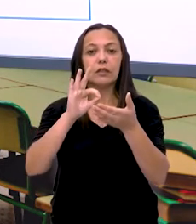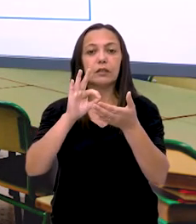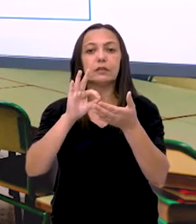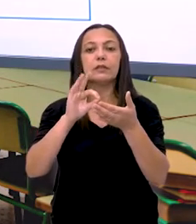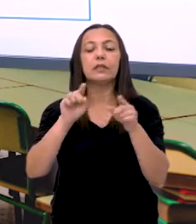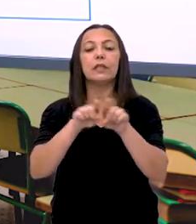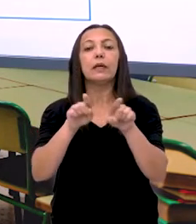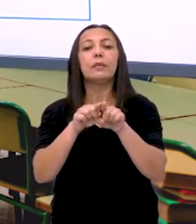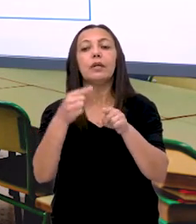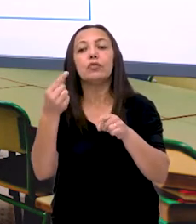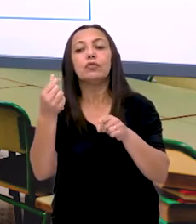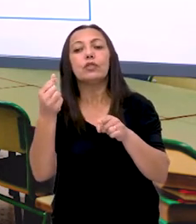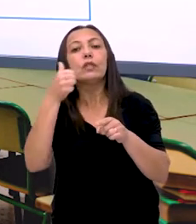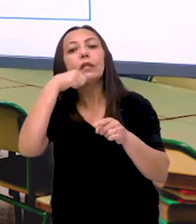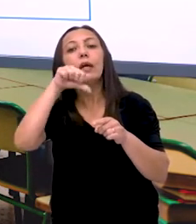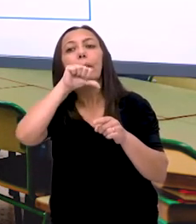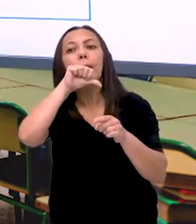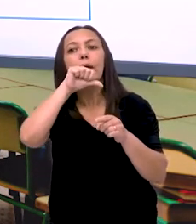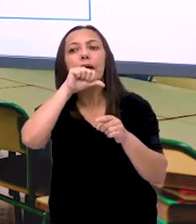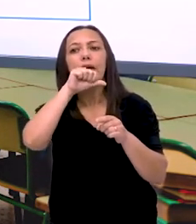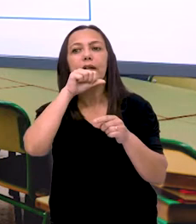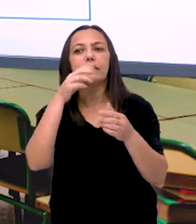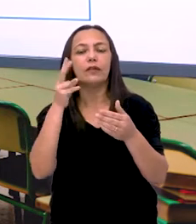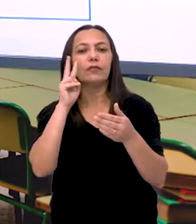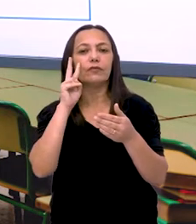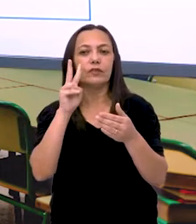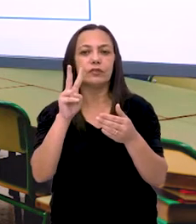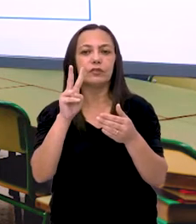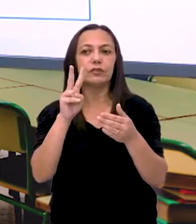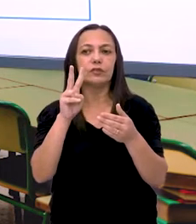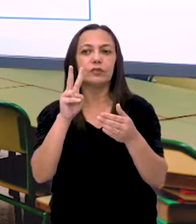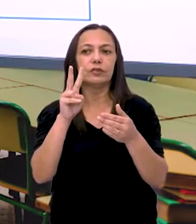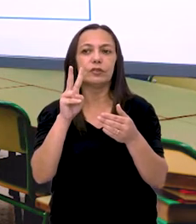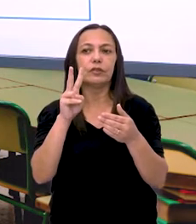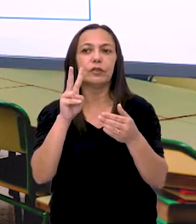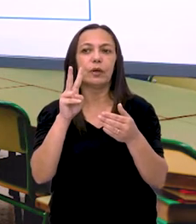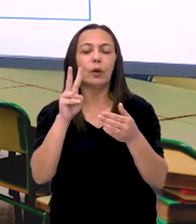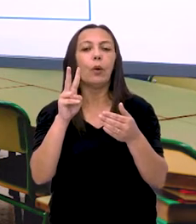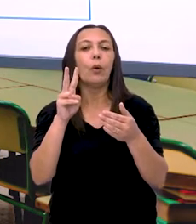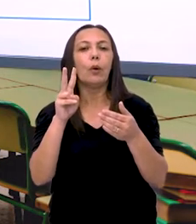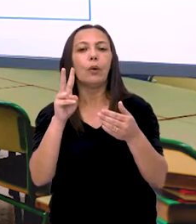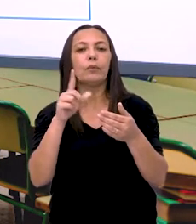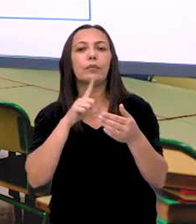Dinheiro da mãe de Marina. Então veja só. Somando.